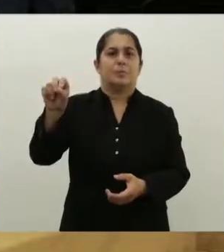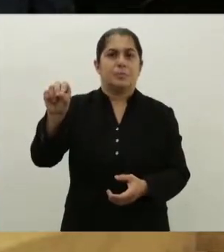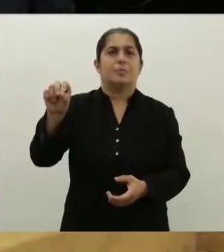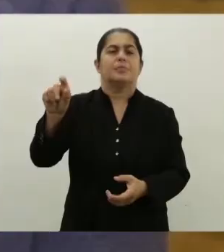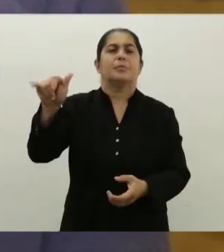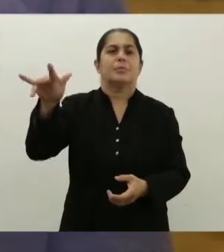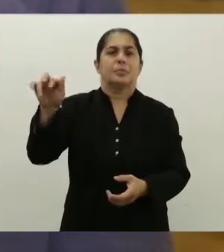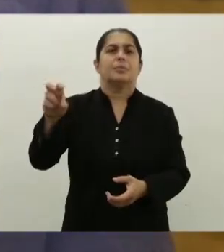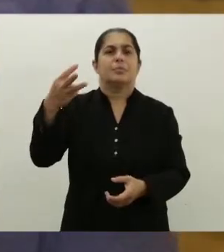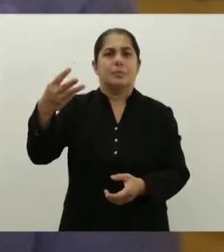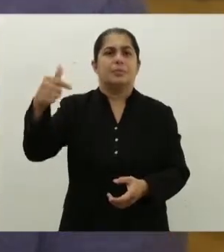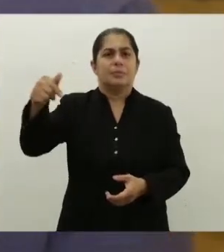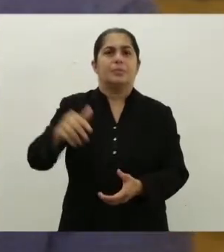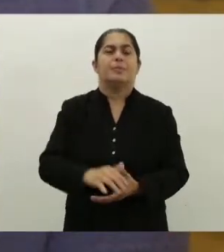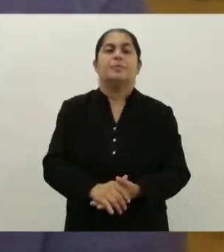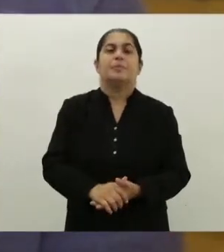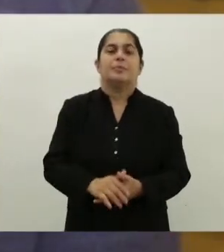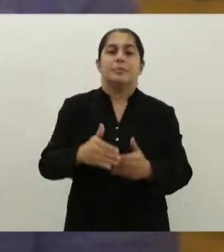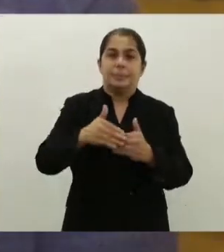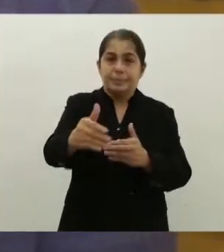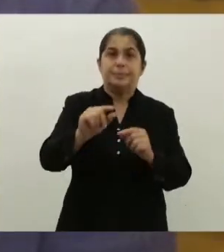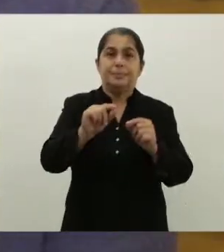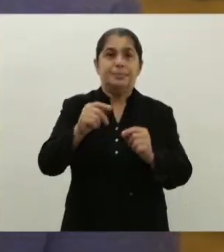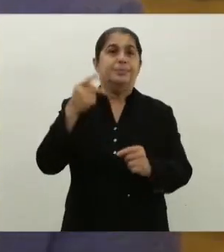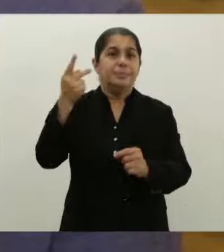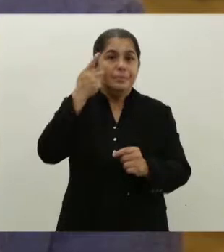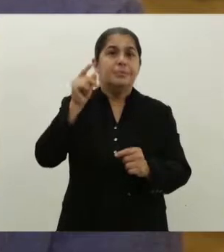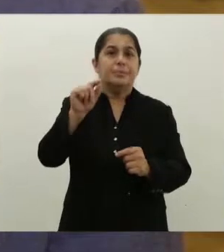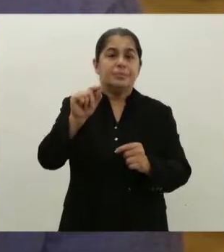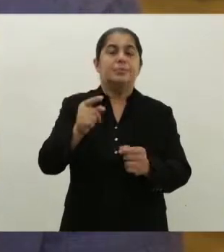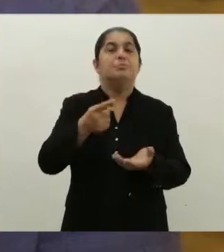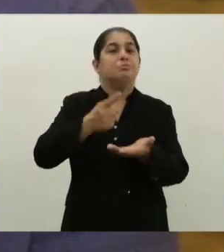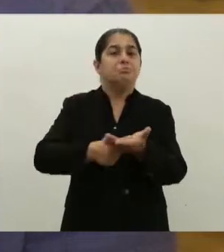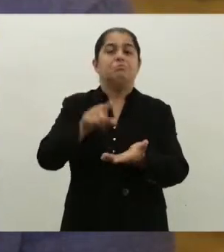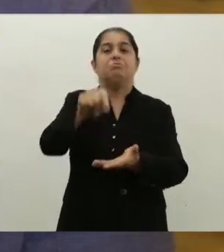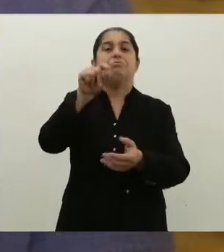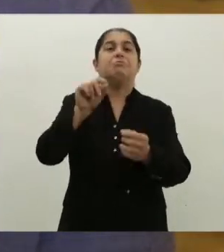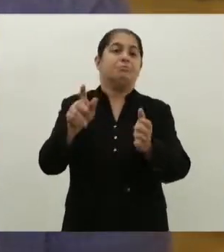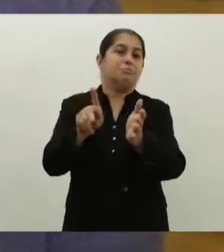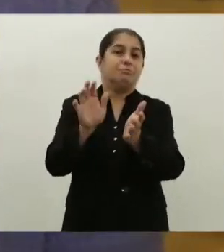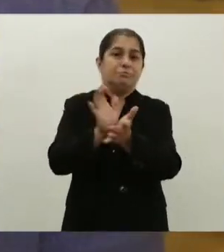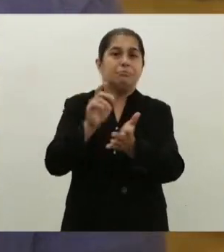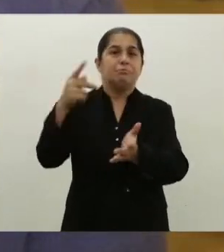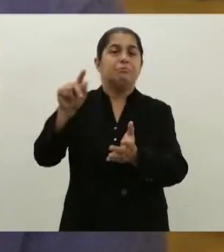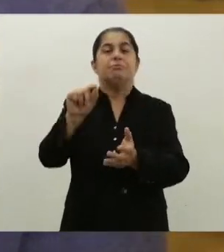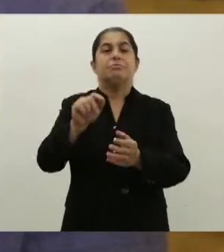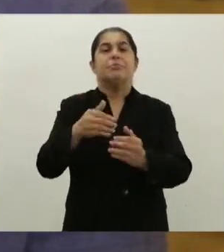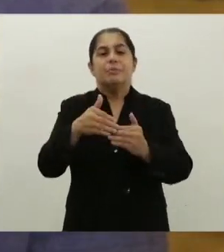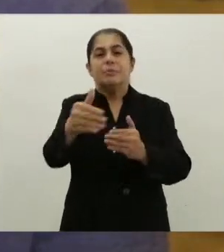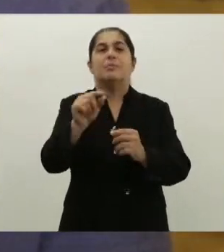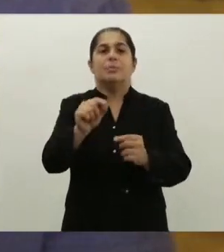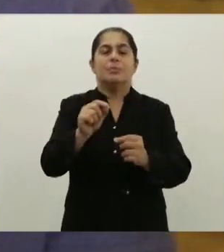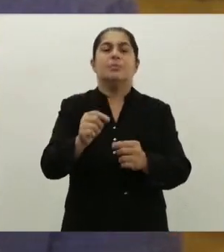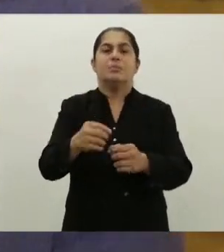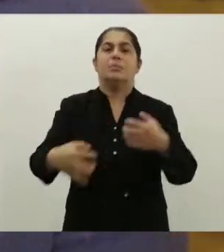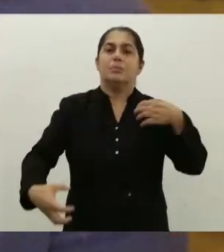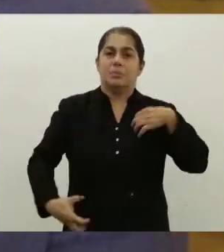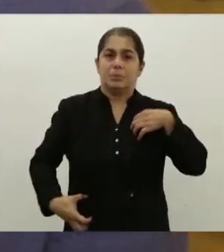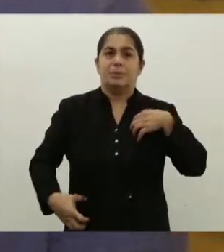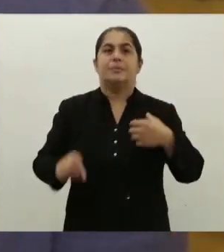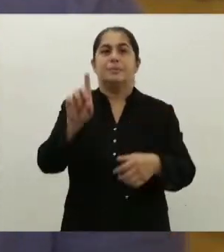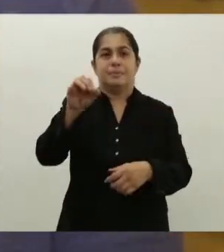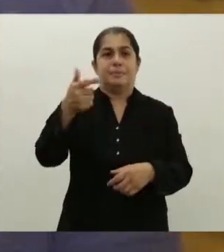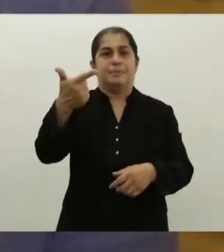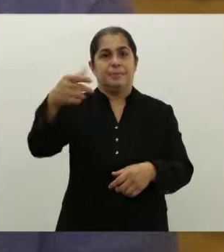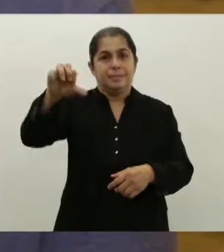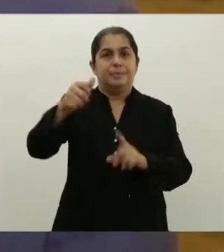de agosto. 30 dias da data de hoje deve iniciar o exercício do próximo Procurador-Geral. E o Governador do Estado tem